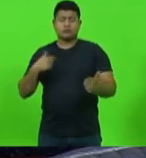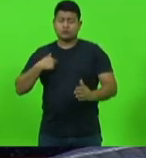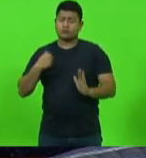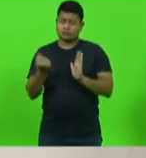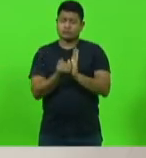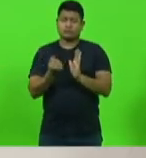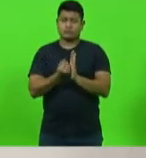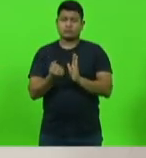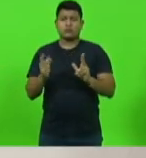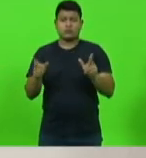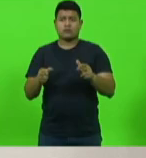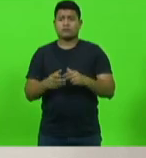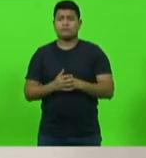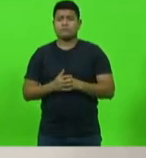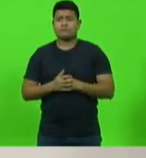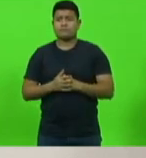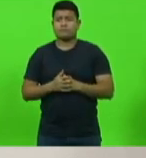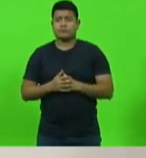Presidente.